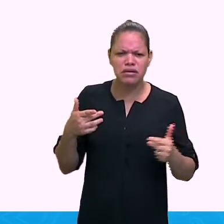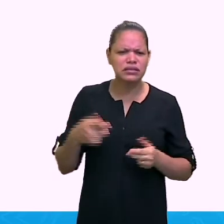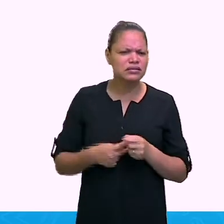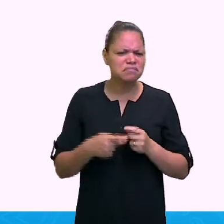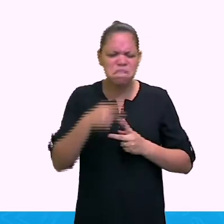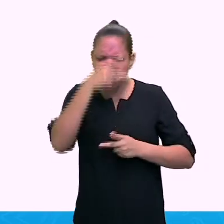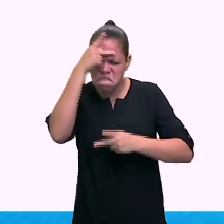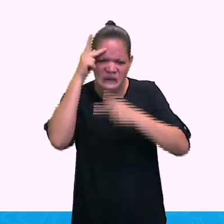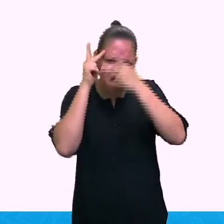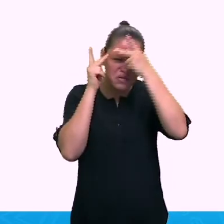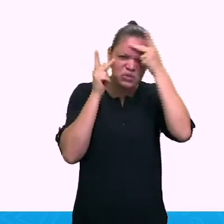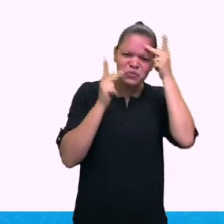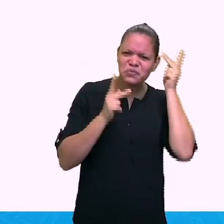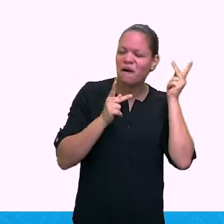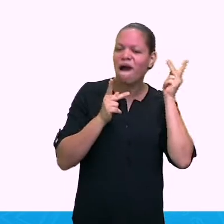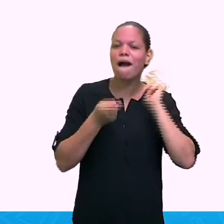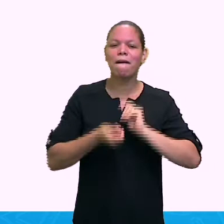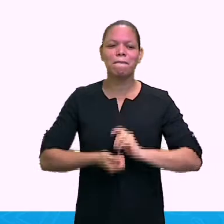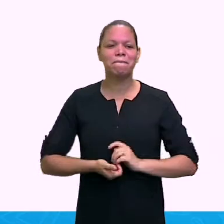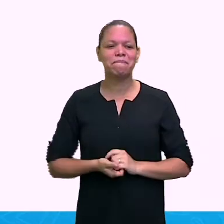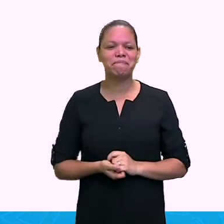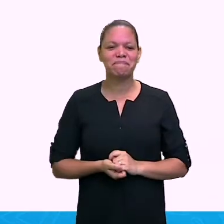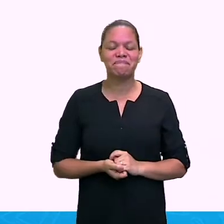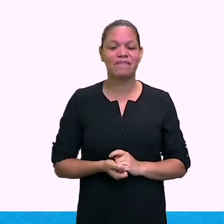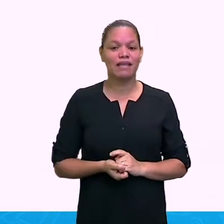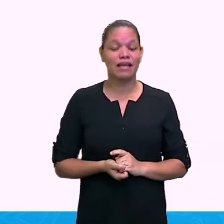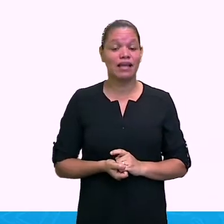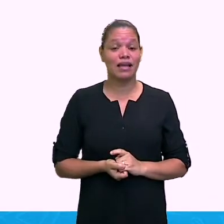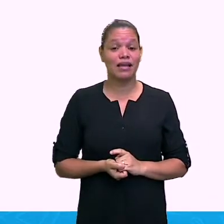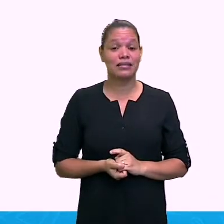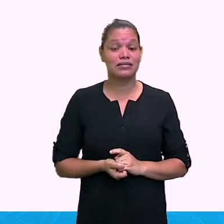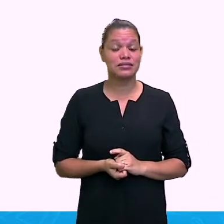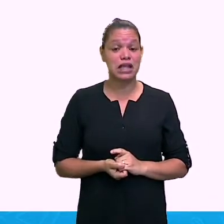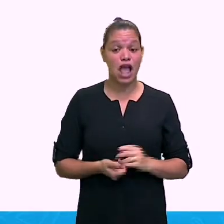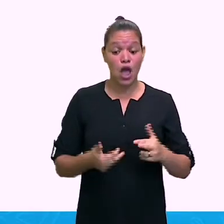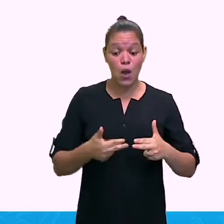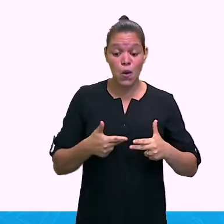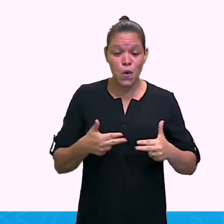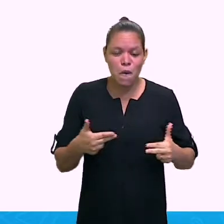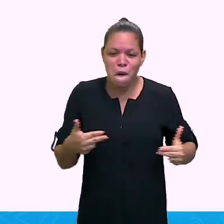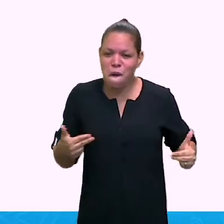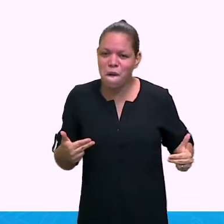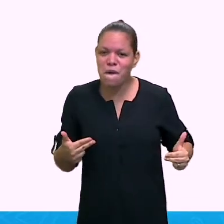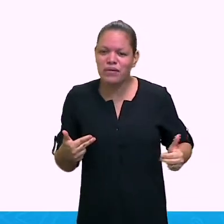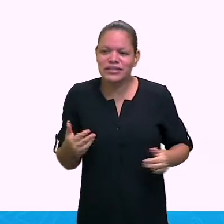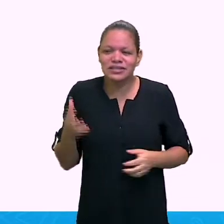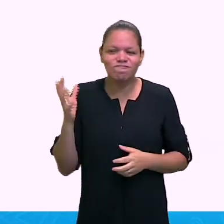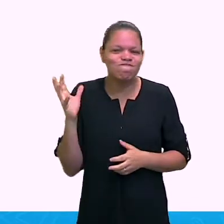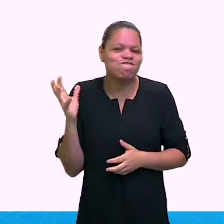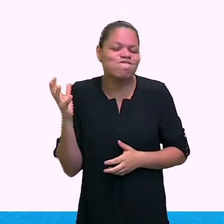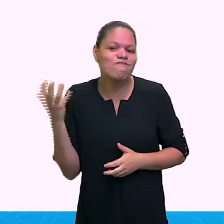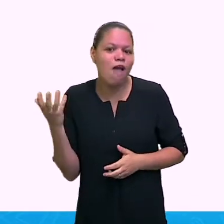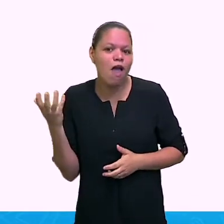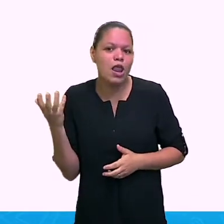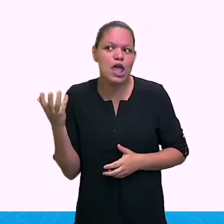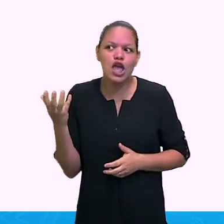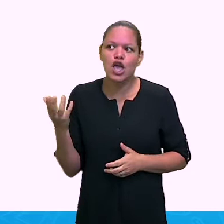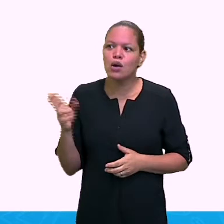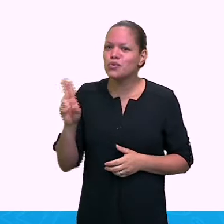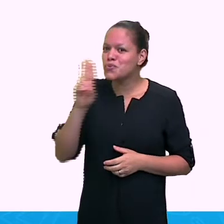minuto, vamos falar sobre aquilo que nós queremos colocar nesse perfil, né?